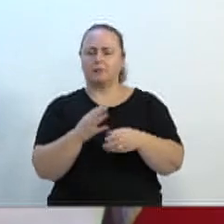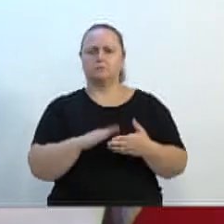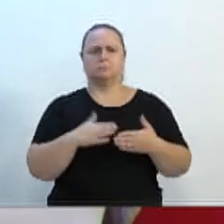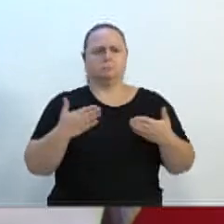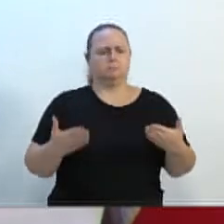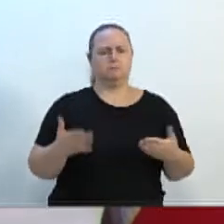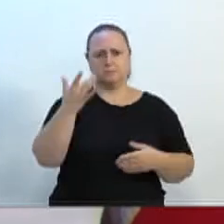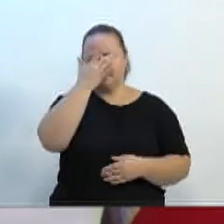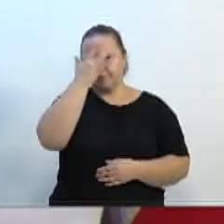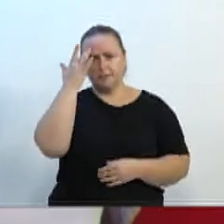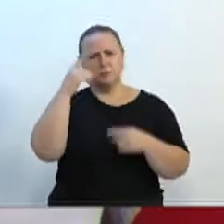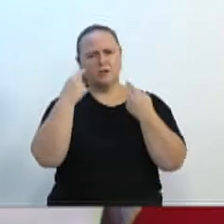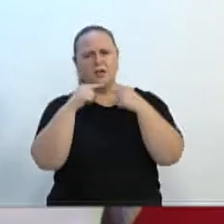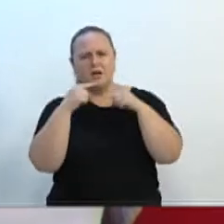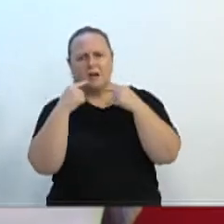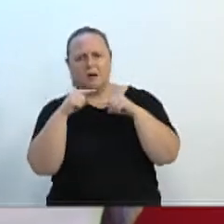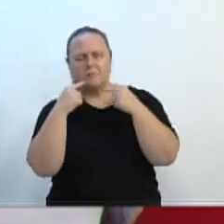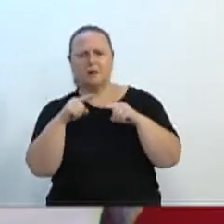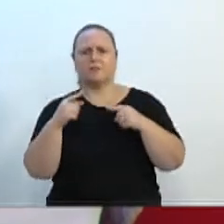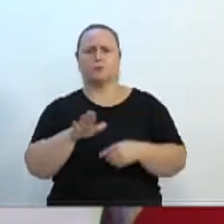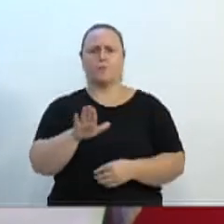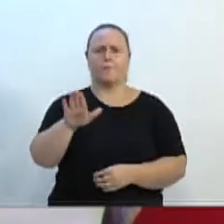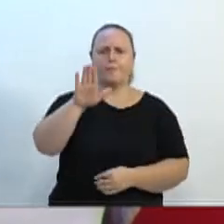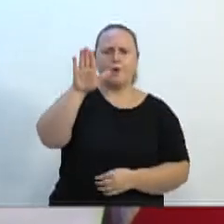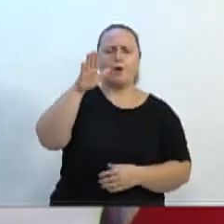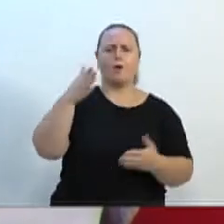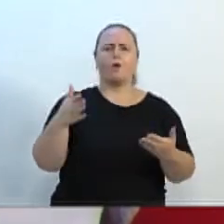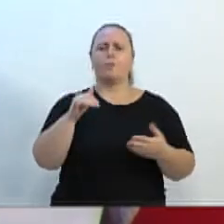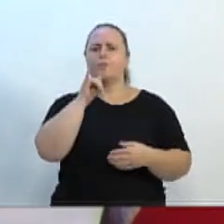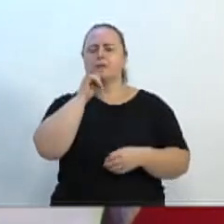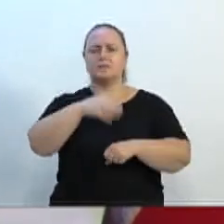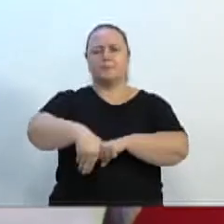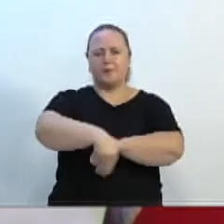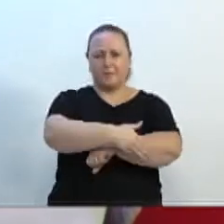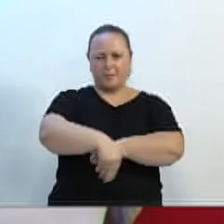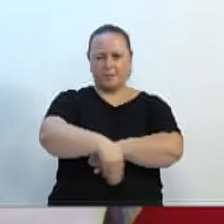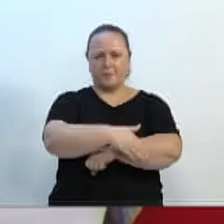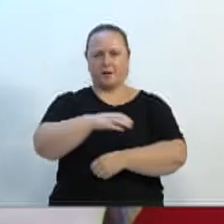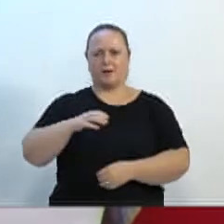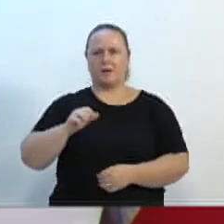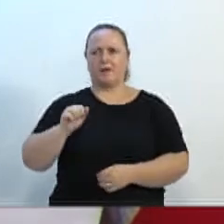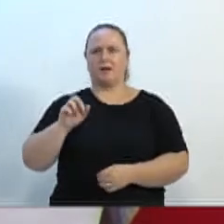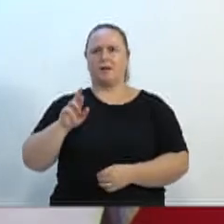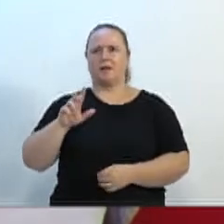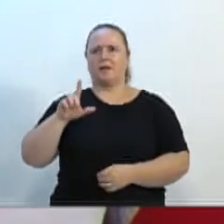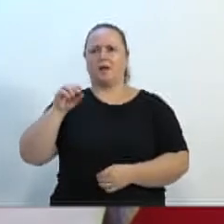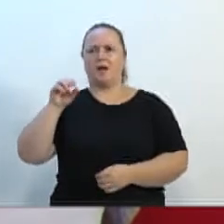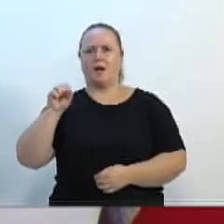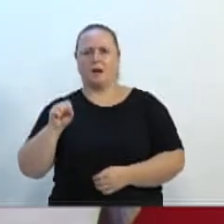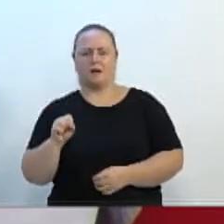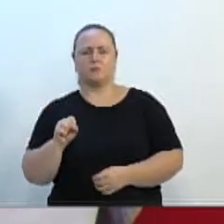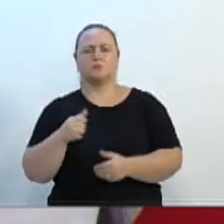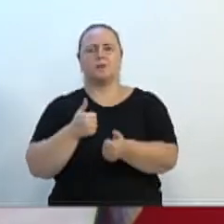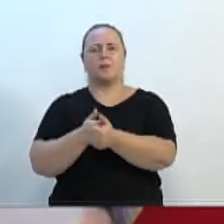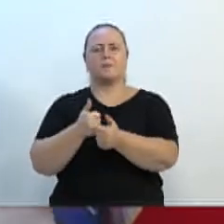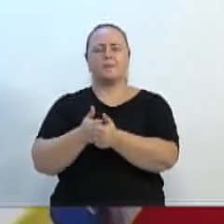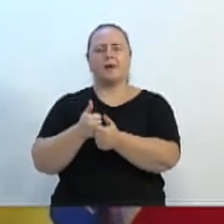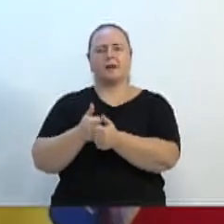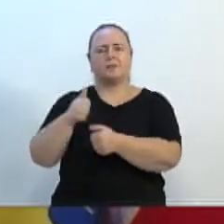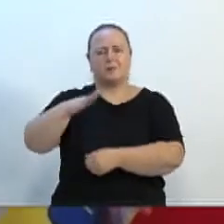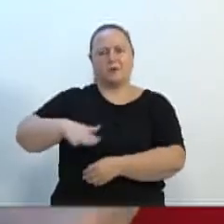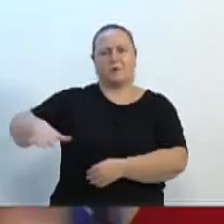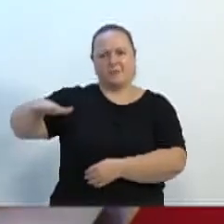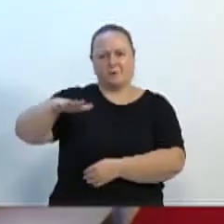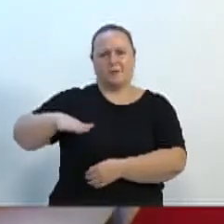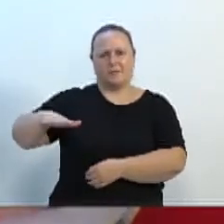mundo está reclamando das bachadas ou dos morros tipo rua Carlos Cretz Jorge Wagner Matilde Wagner no final lá na Lice Ferreira dos Santos e todos